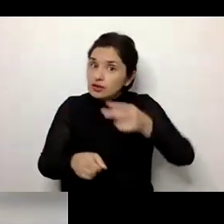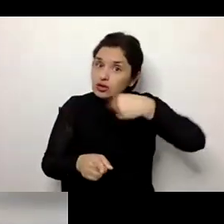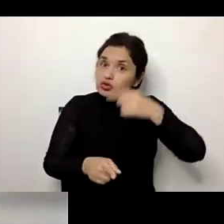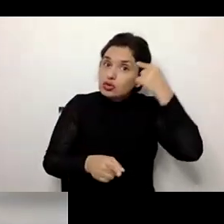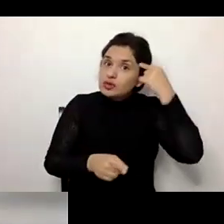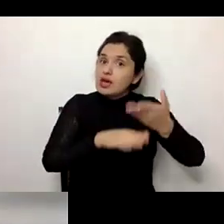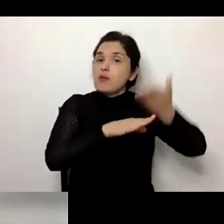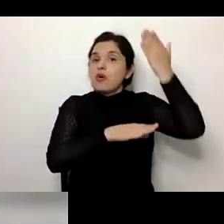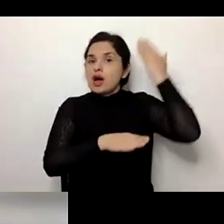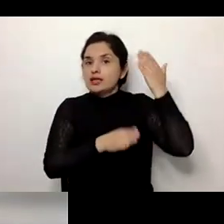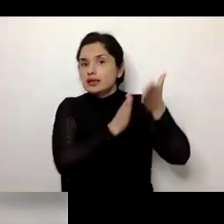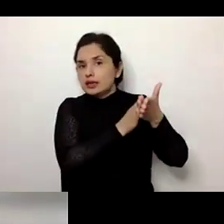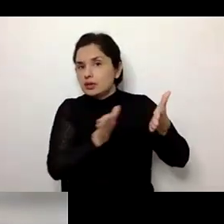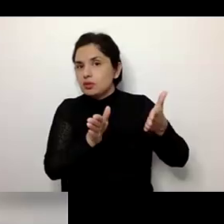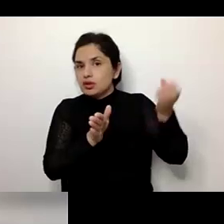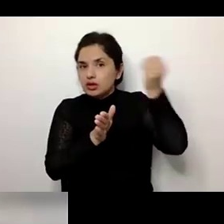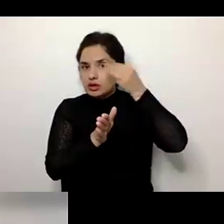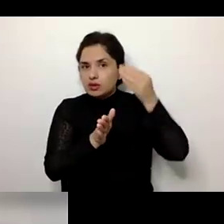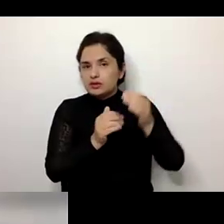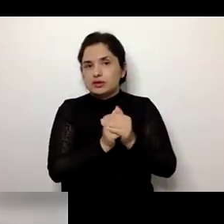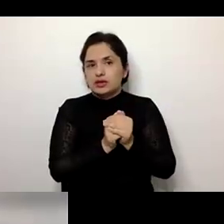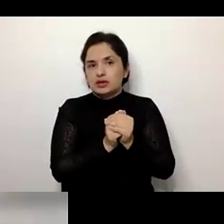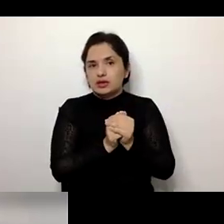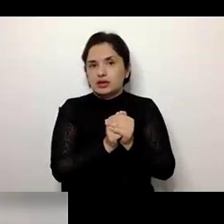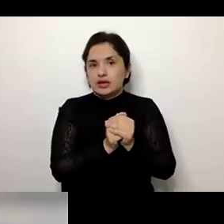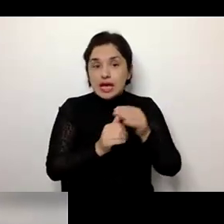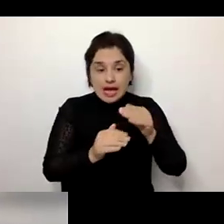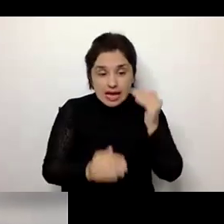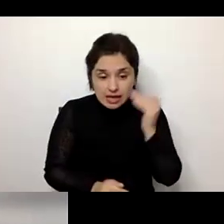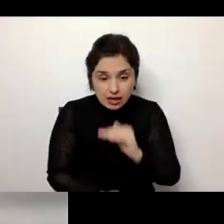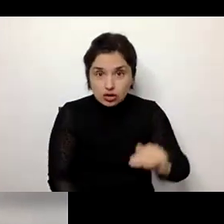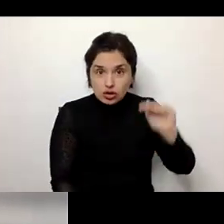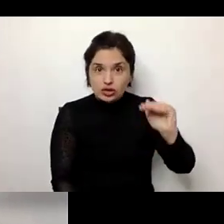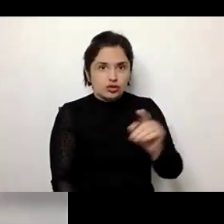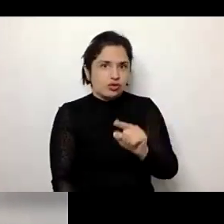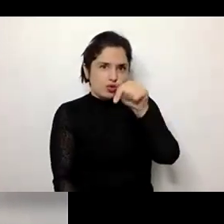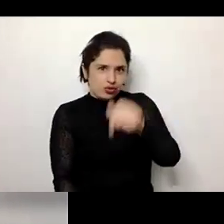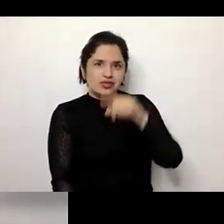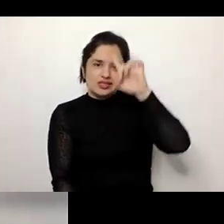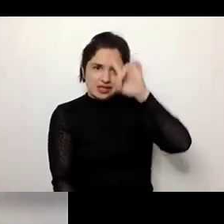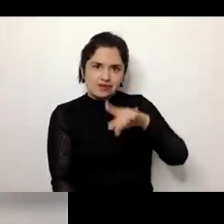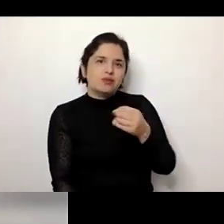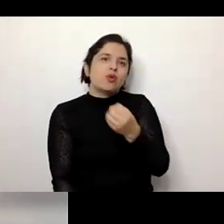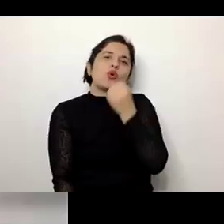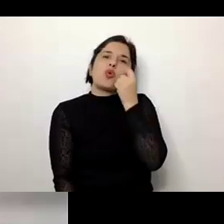antes, que o período de aprendizagem era apenas o período escolar, hoje nós sabemos o quanto é importante manter os